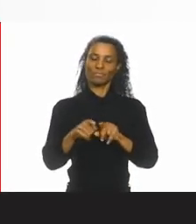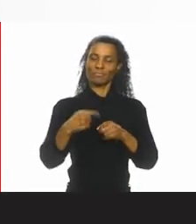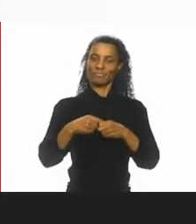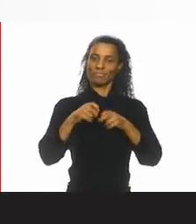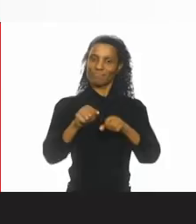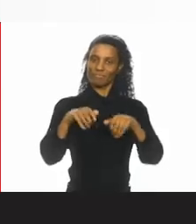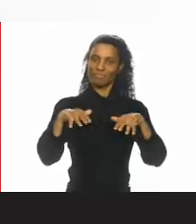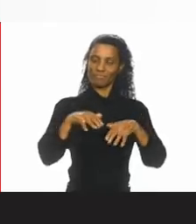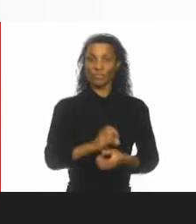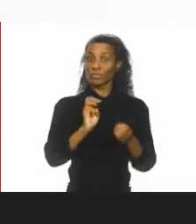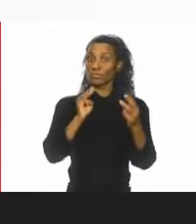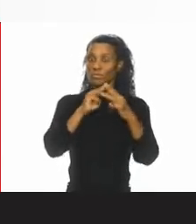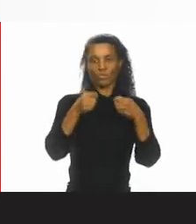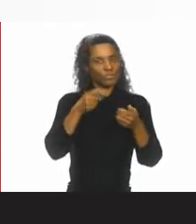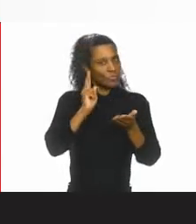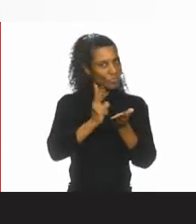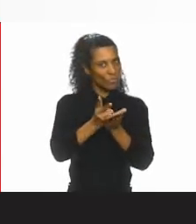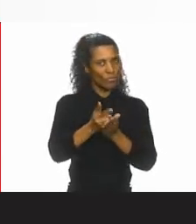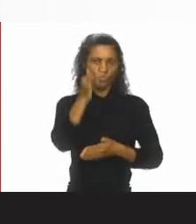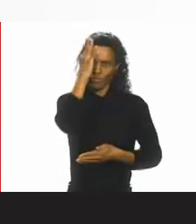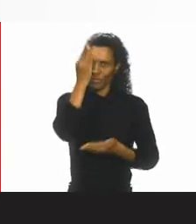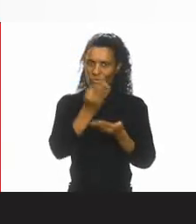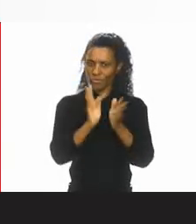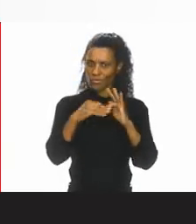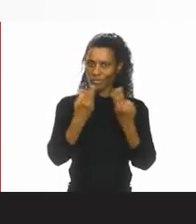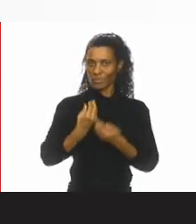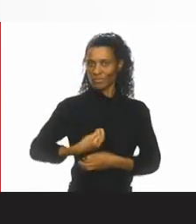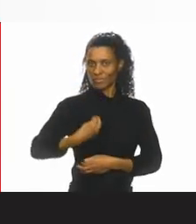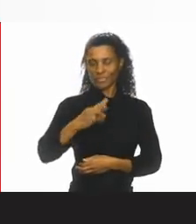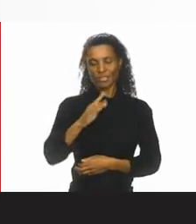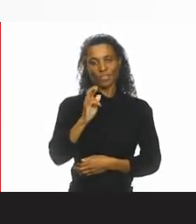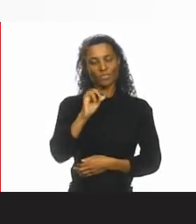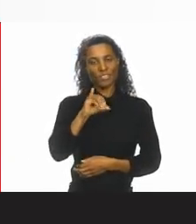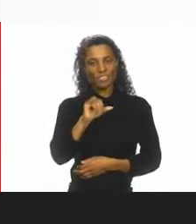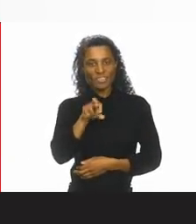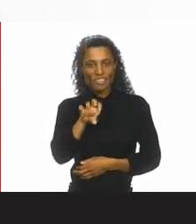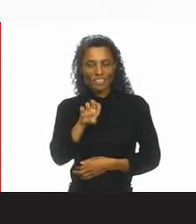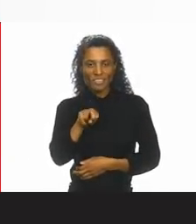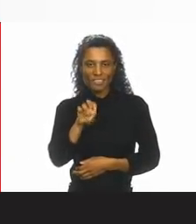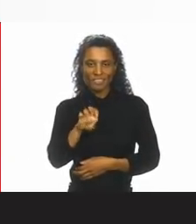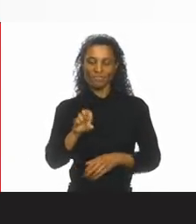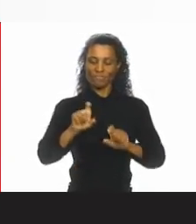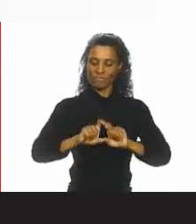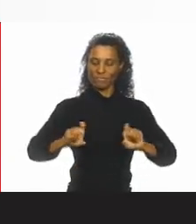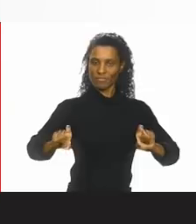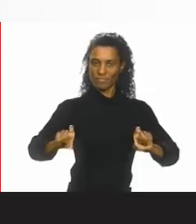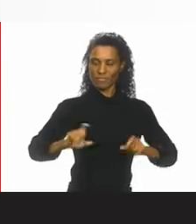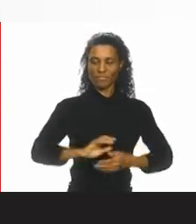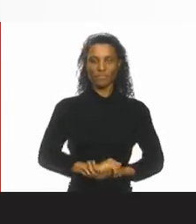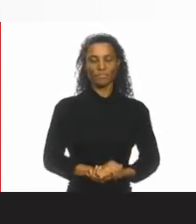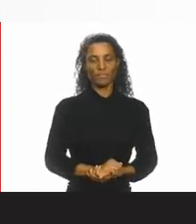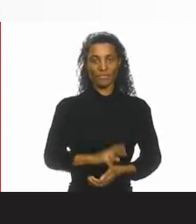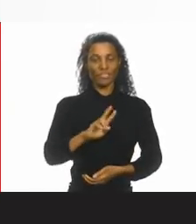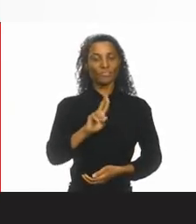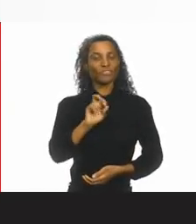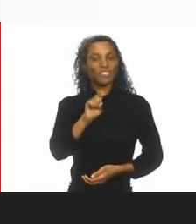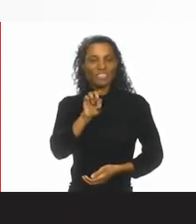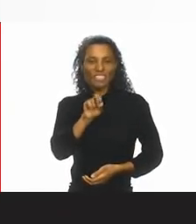e da cidade na Assembleia. A missão precisa continuar pela fé, a família e vida. Franciane Bayer, 40414.